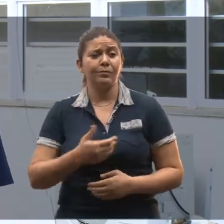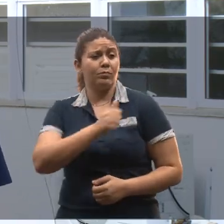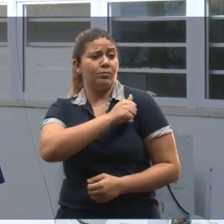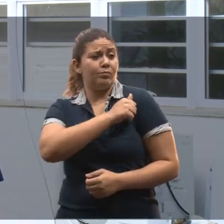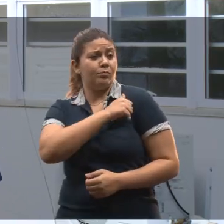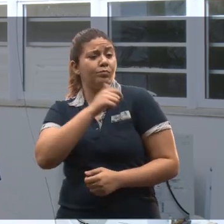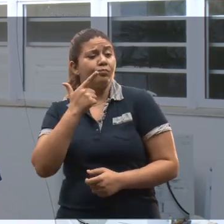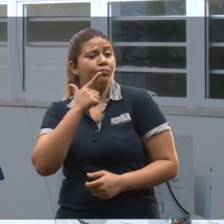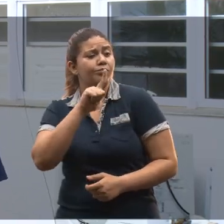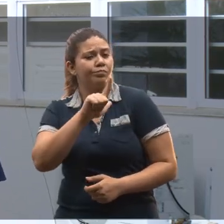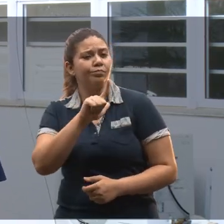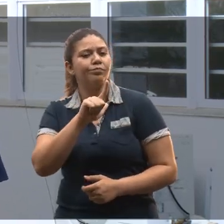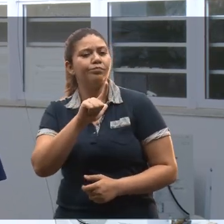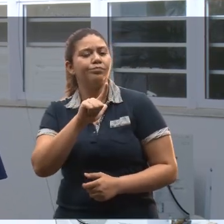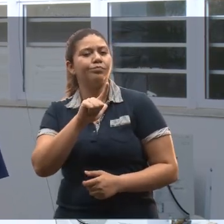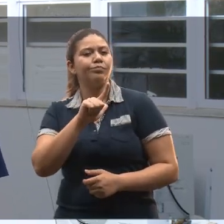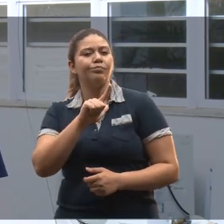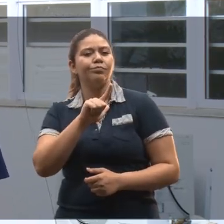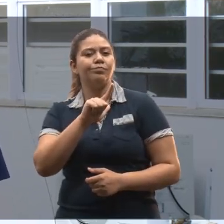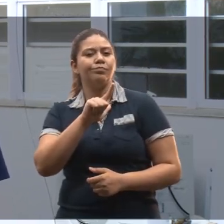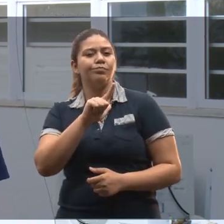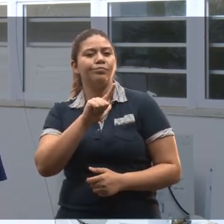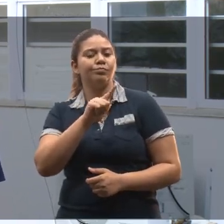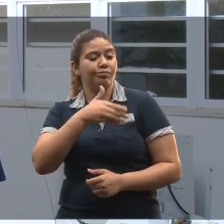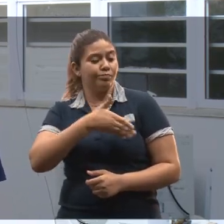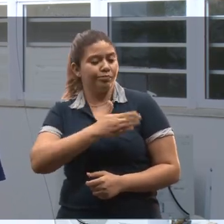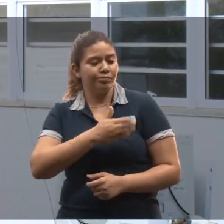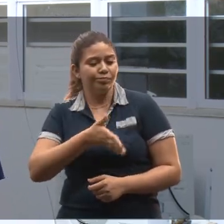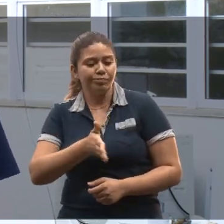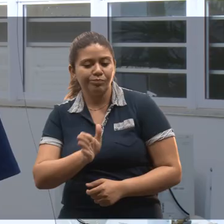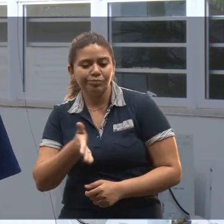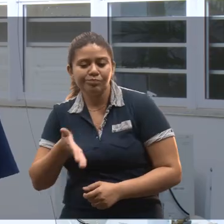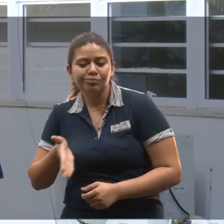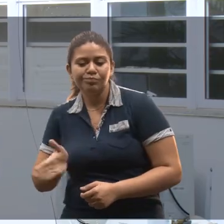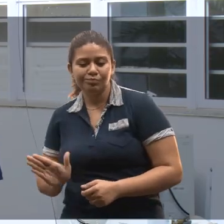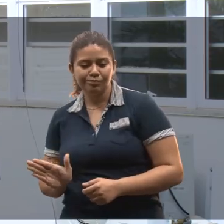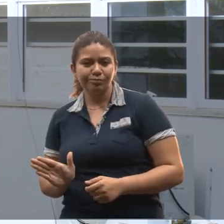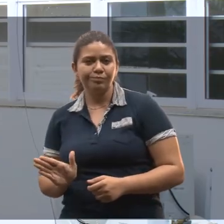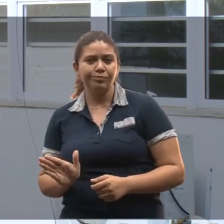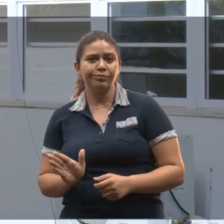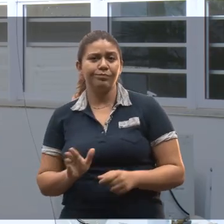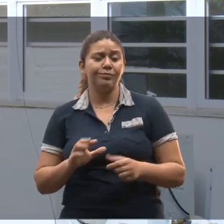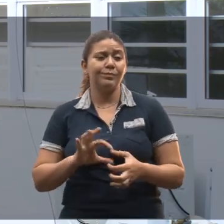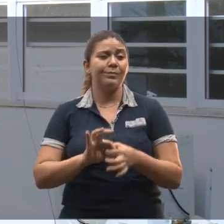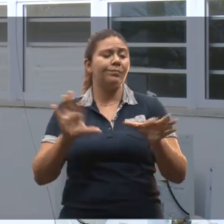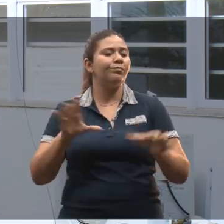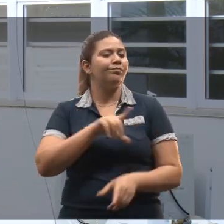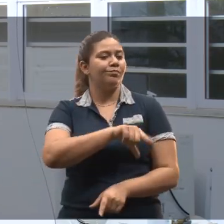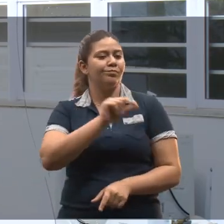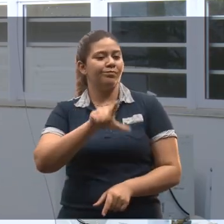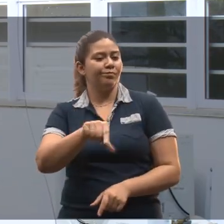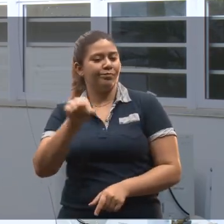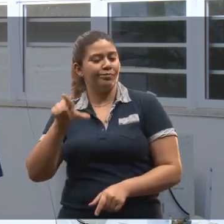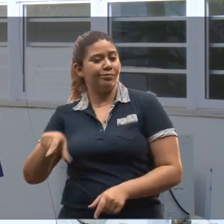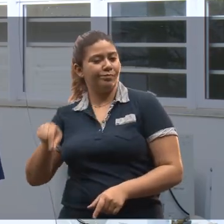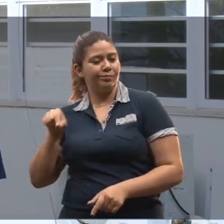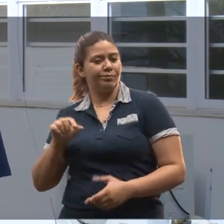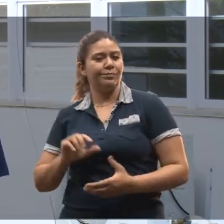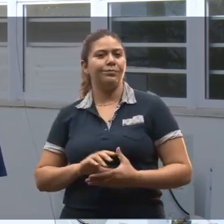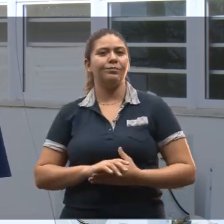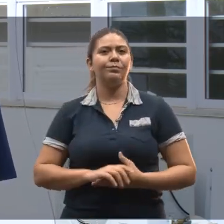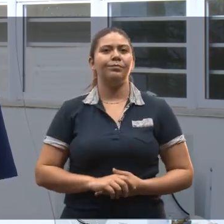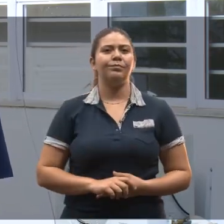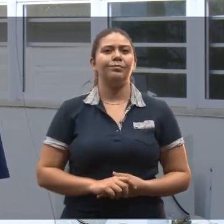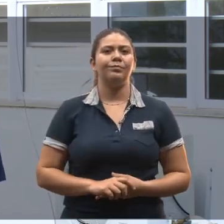porque o aluno consegue partir por todas essas áreas de maneira tranquila, sem ficar